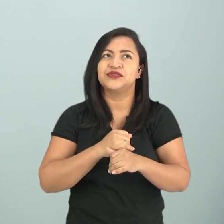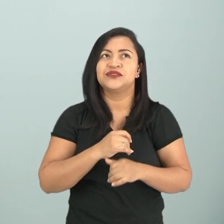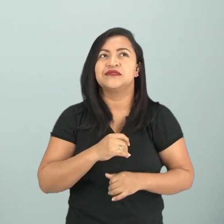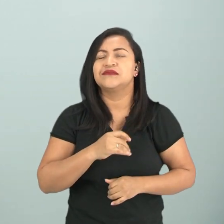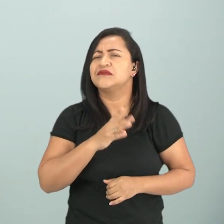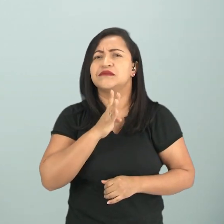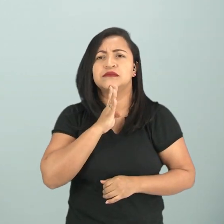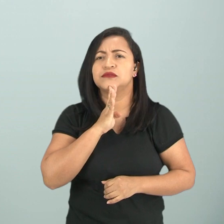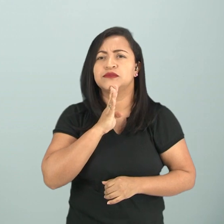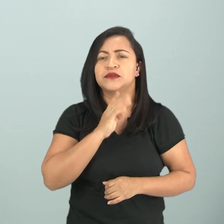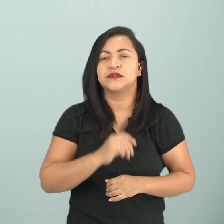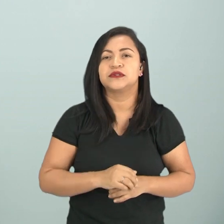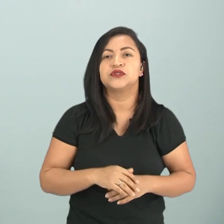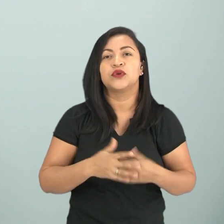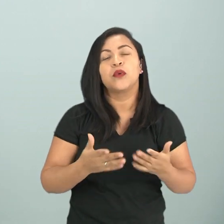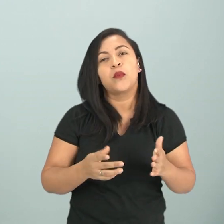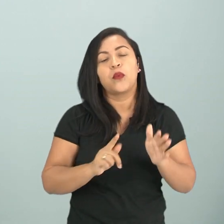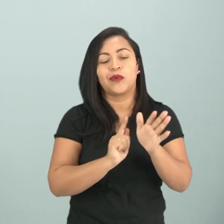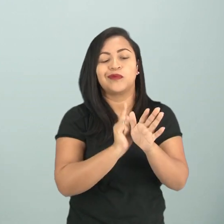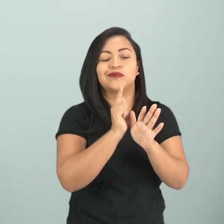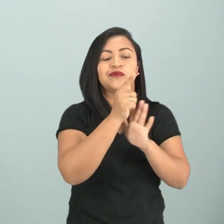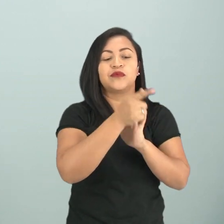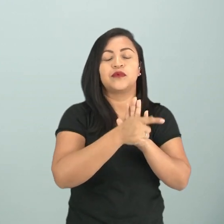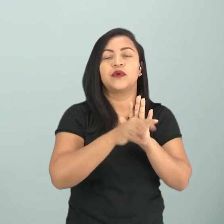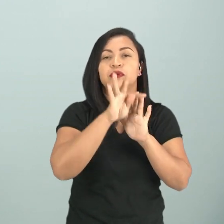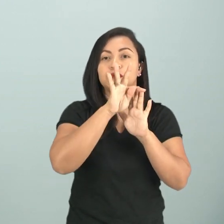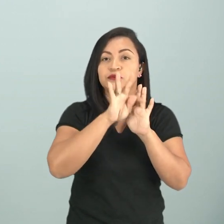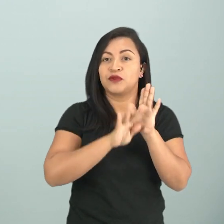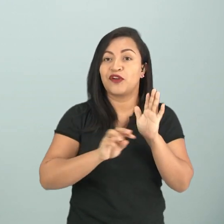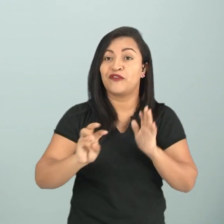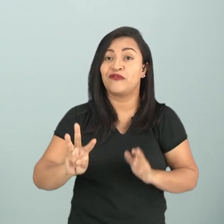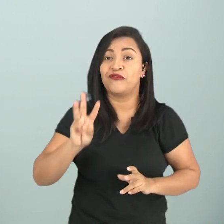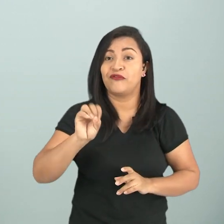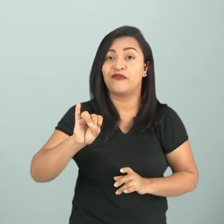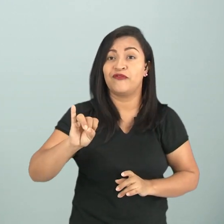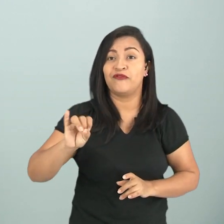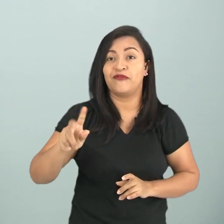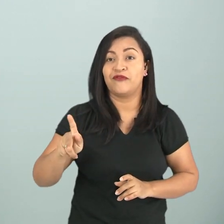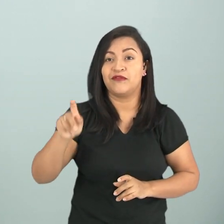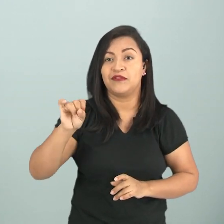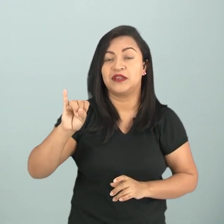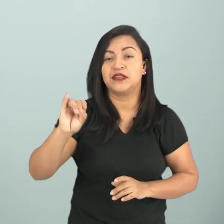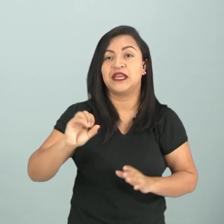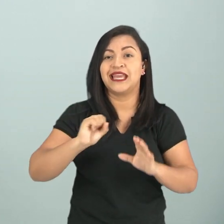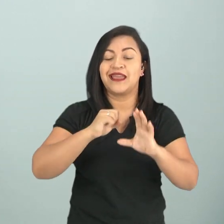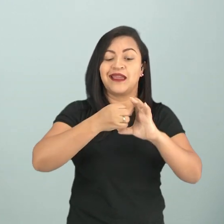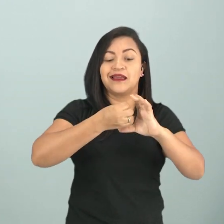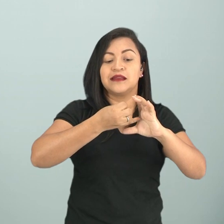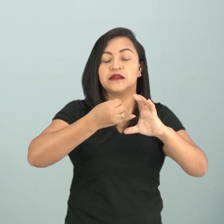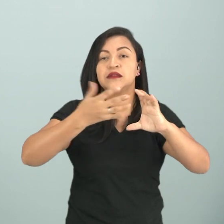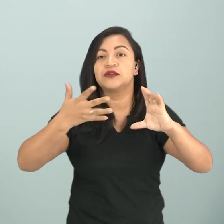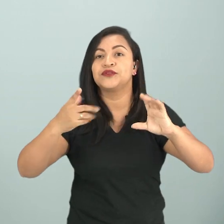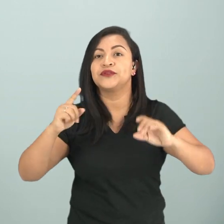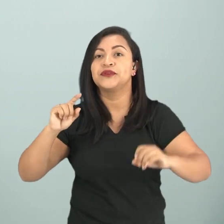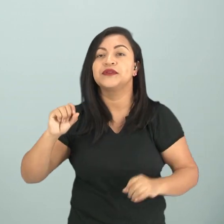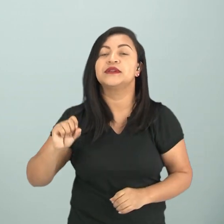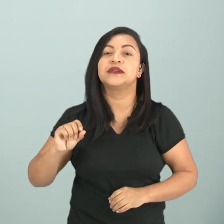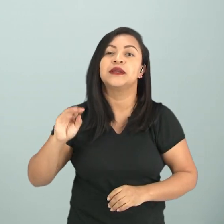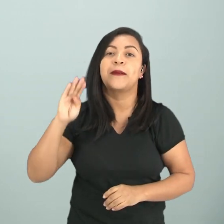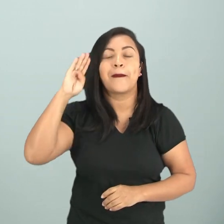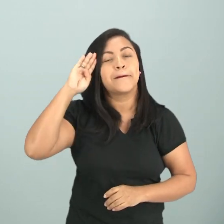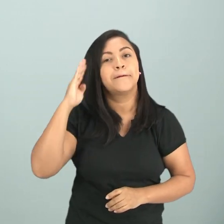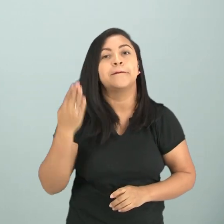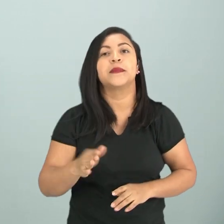gênero textual, gente, digital Wiki, ele se trata de um texto com a característica principal de